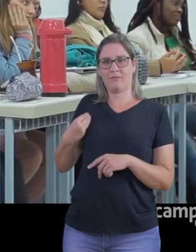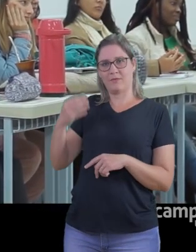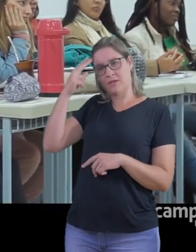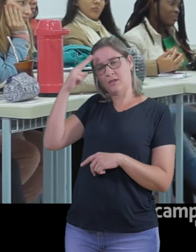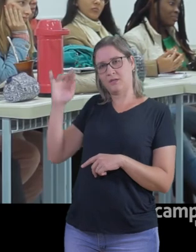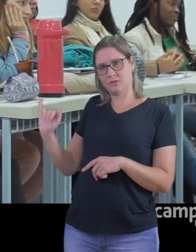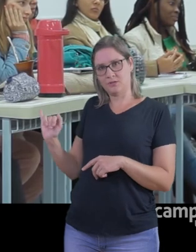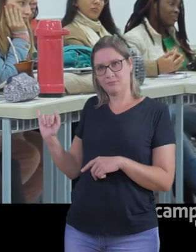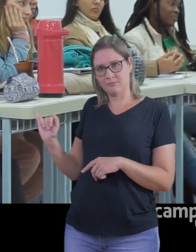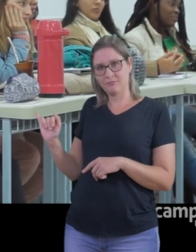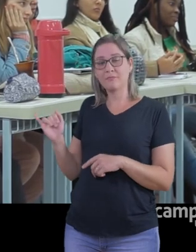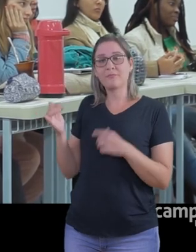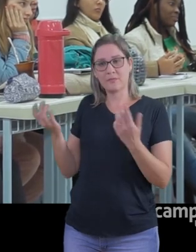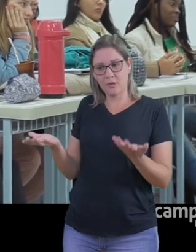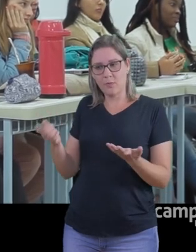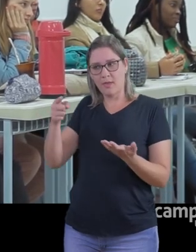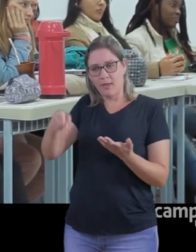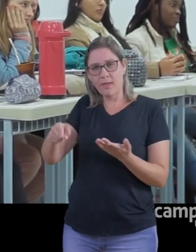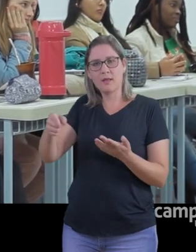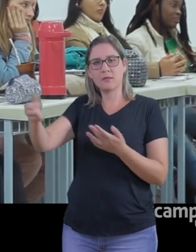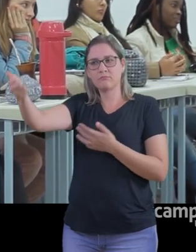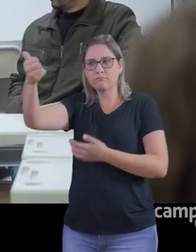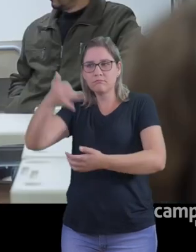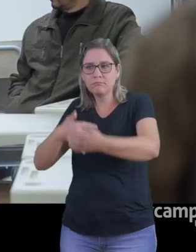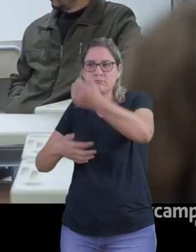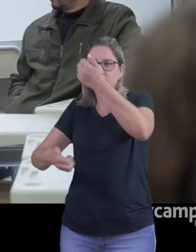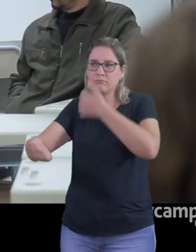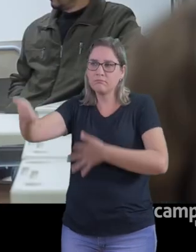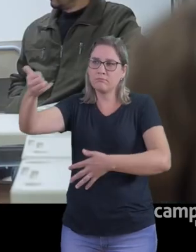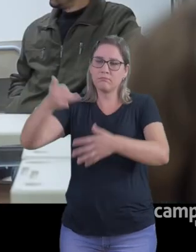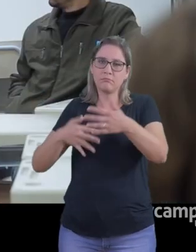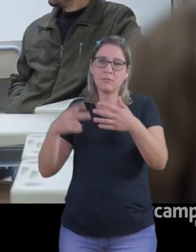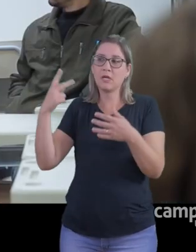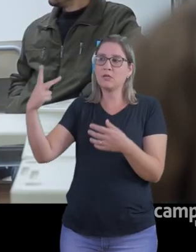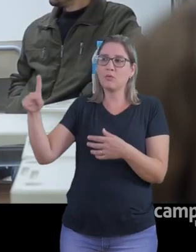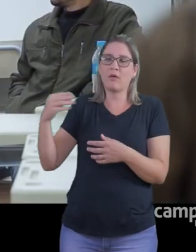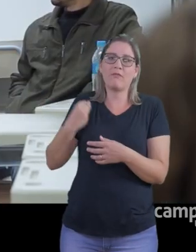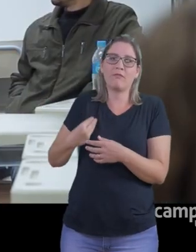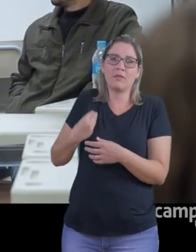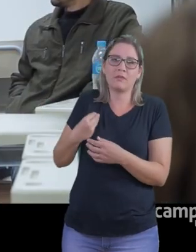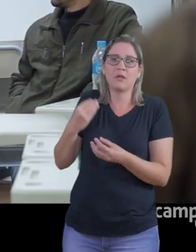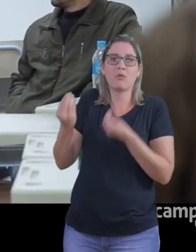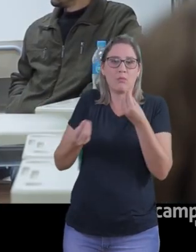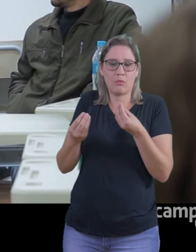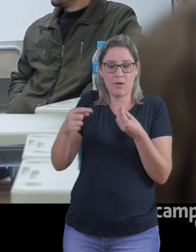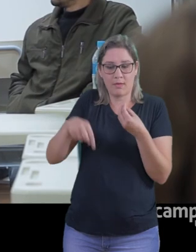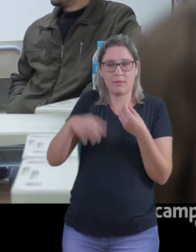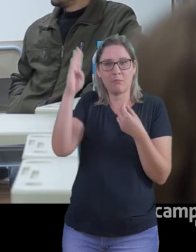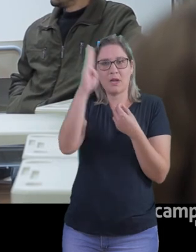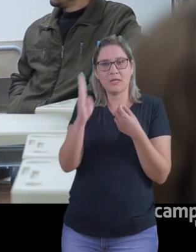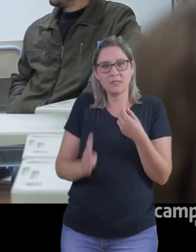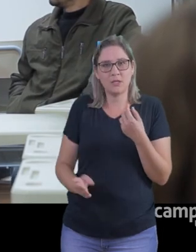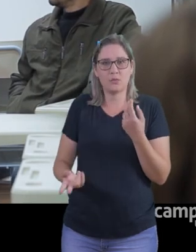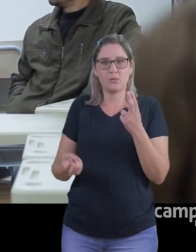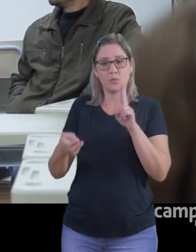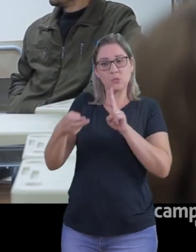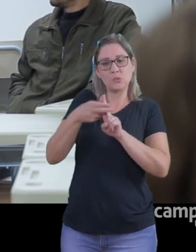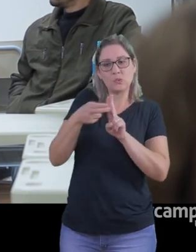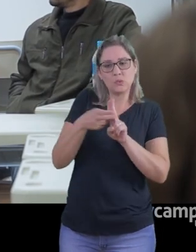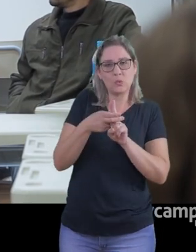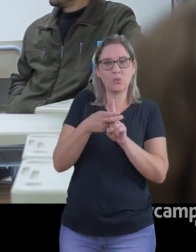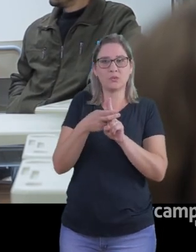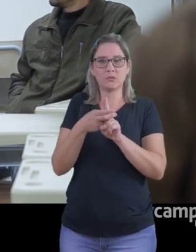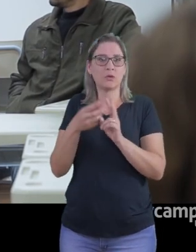E esse haitiano pode, como vocês viram na aula de hoje, pode falar sobre esse lugar que não é o seu país e sobre